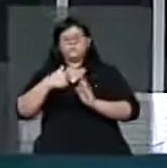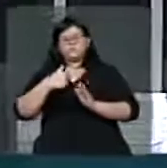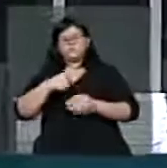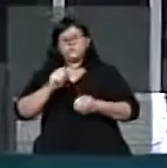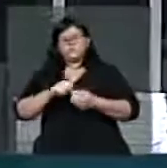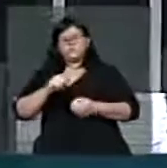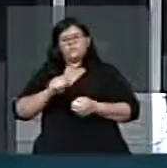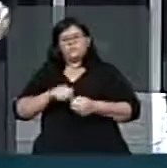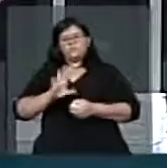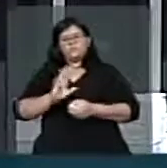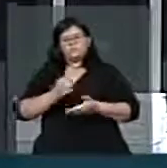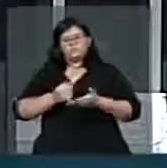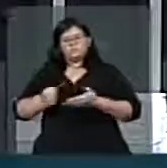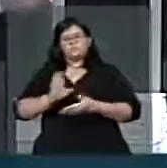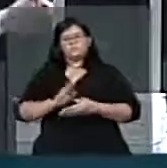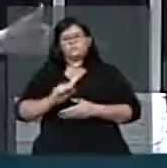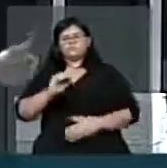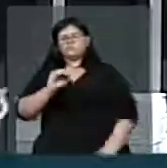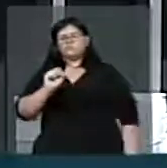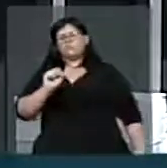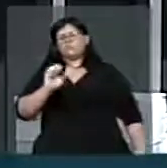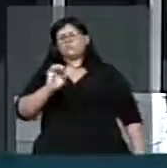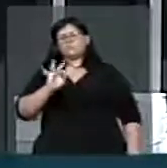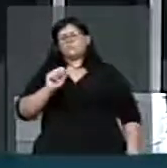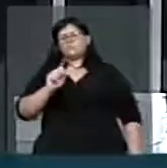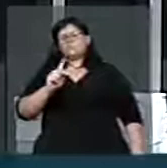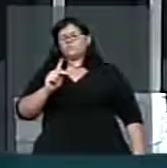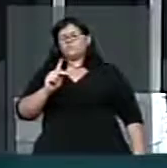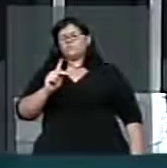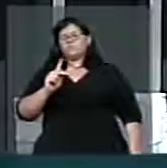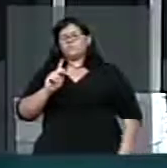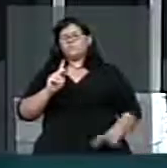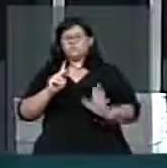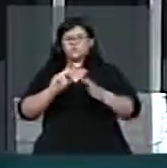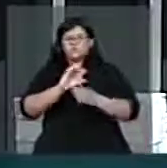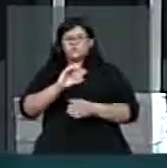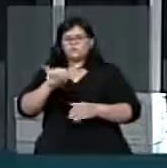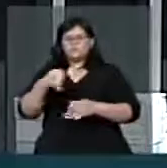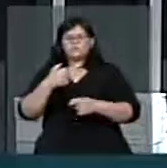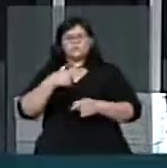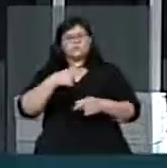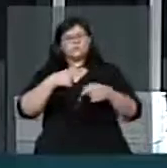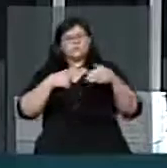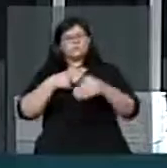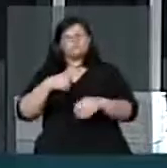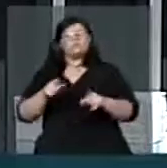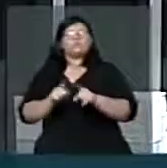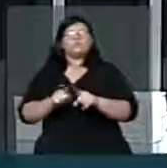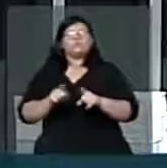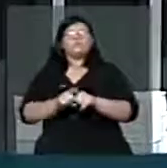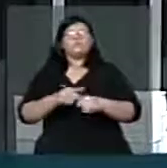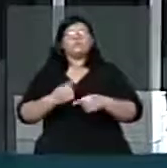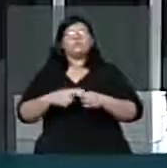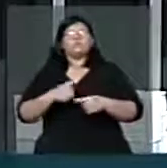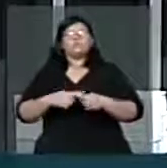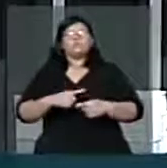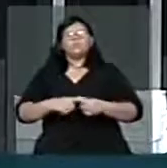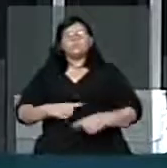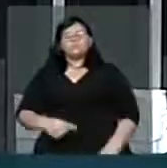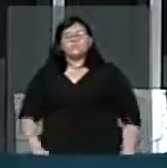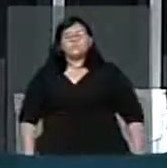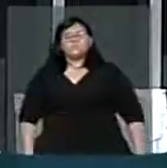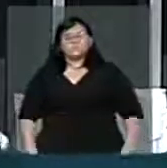na CETASP, já está na CCJ, e eu venho exatamente a esse parlamento, desta tribuna,